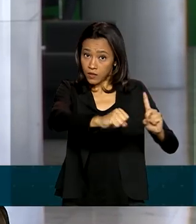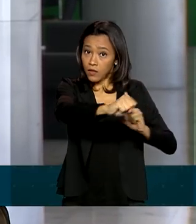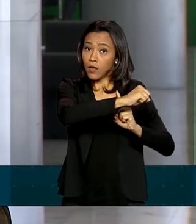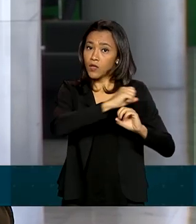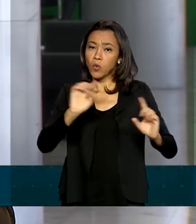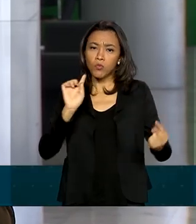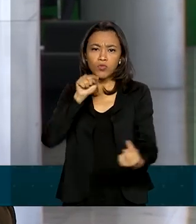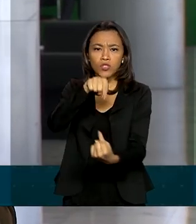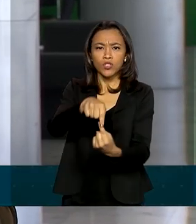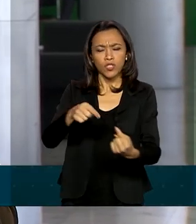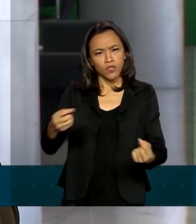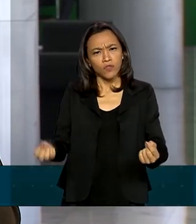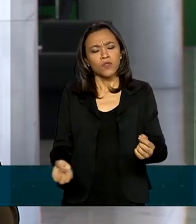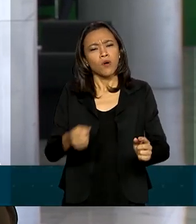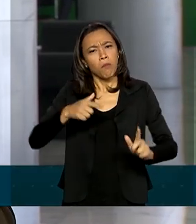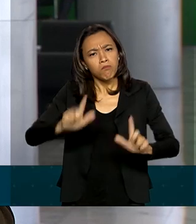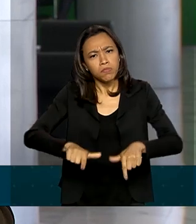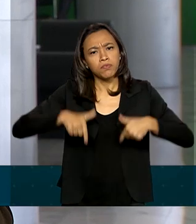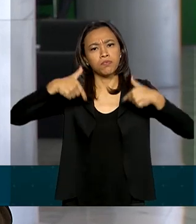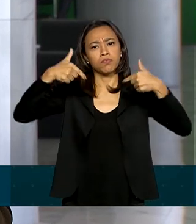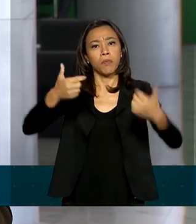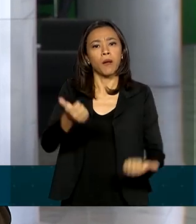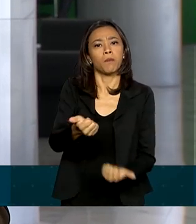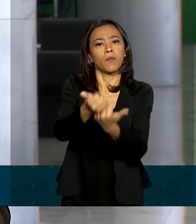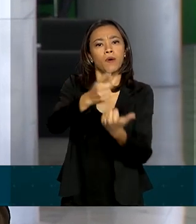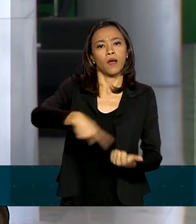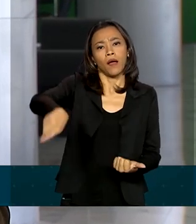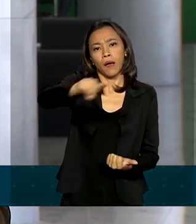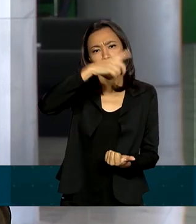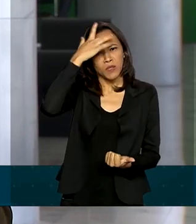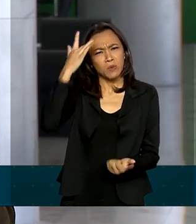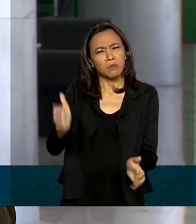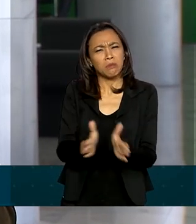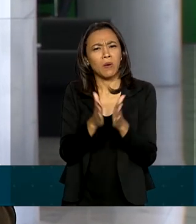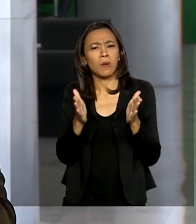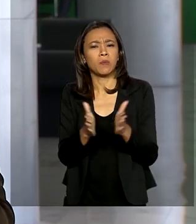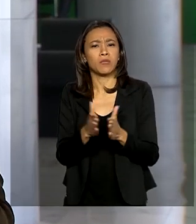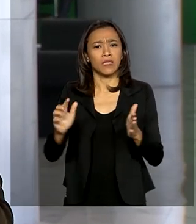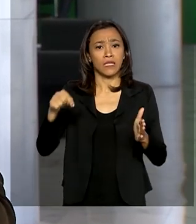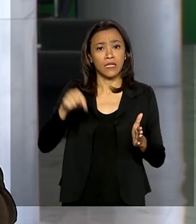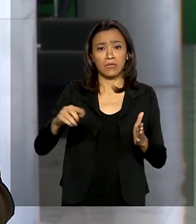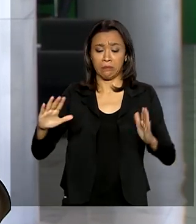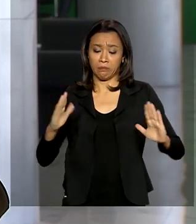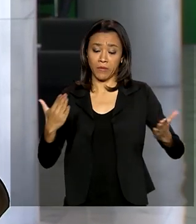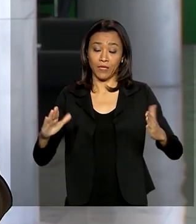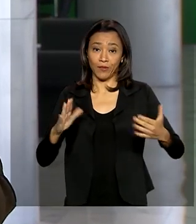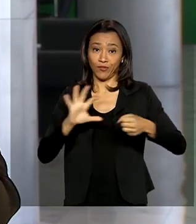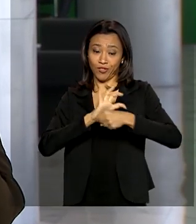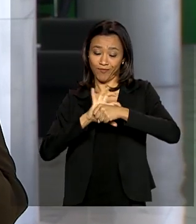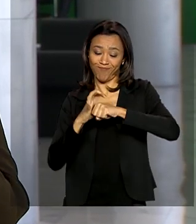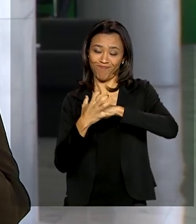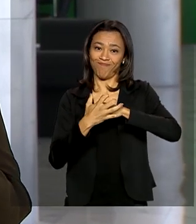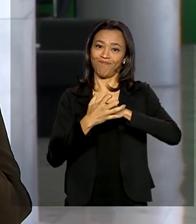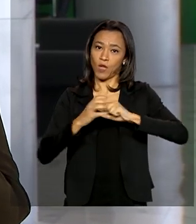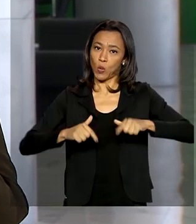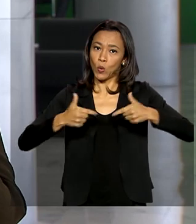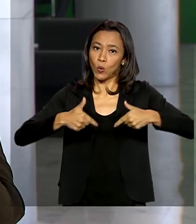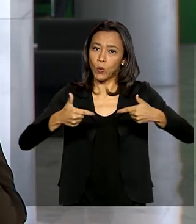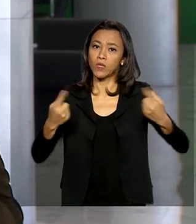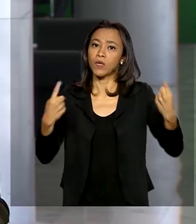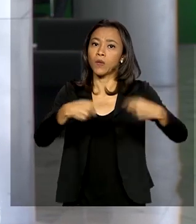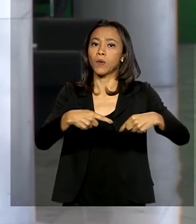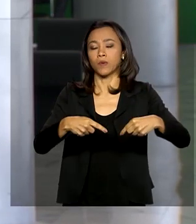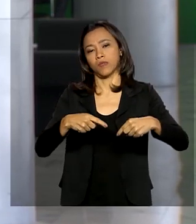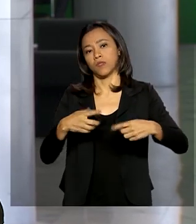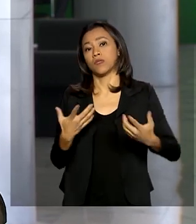para promover ações para ajudar as pessoas mais vulneráveis nesse momento de combate à pandemia do coronavírus. A ideia